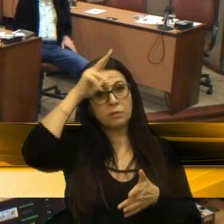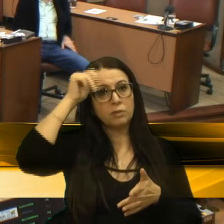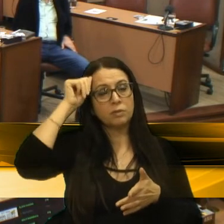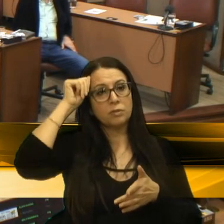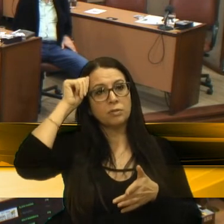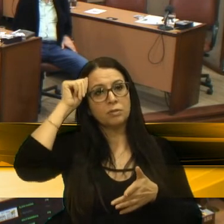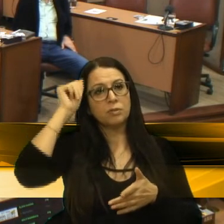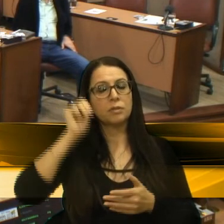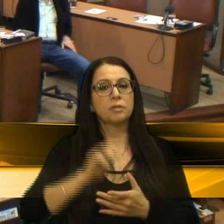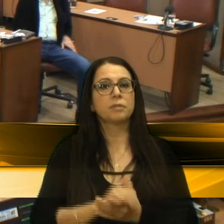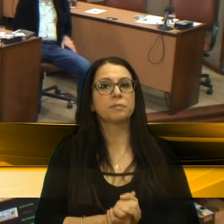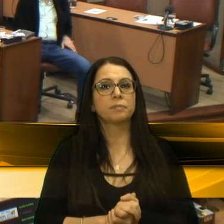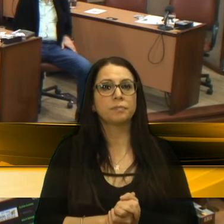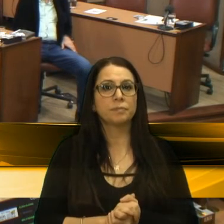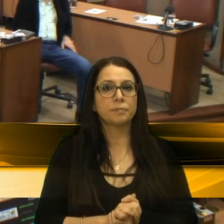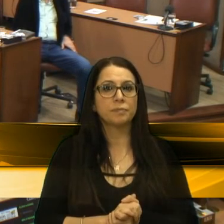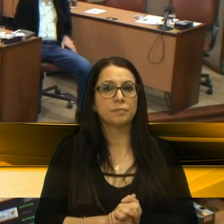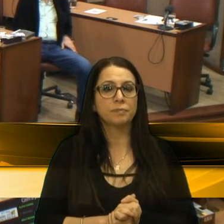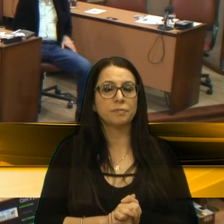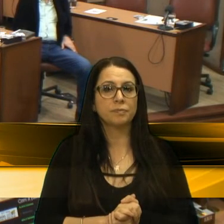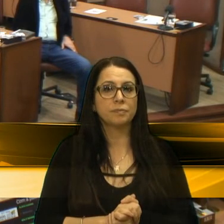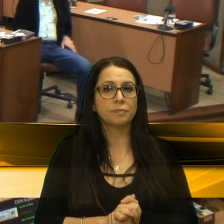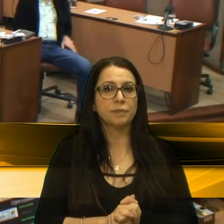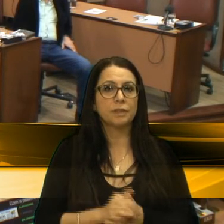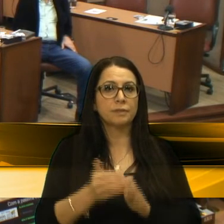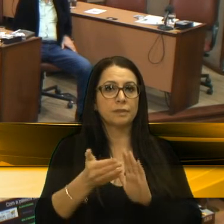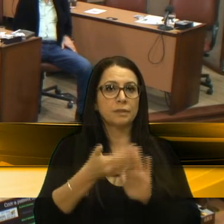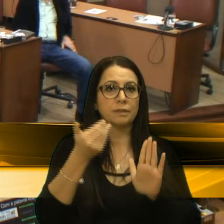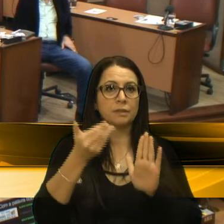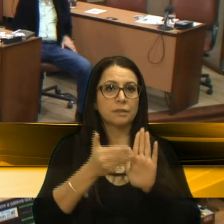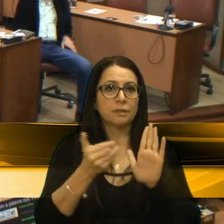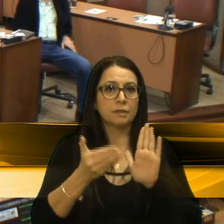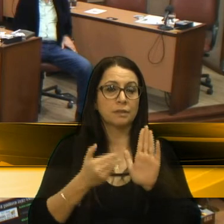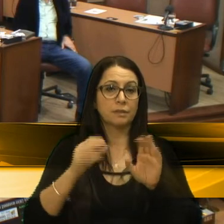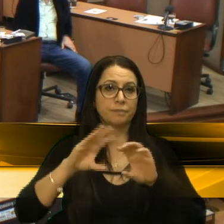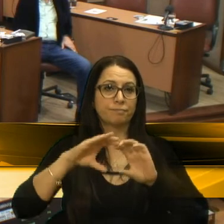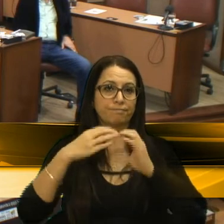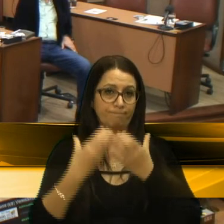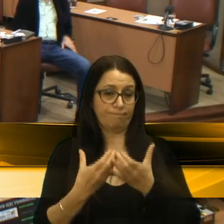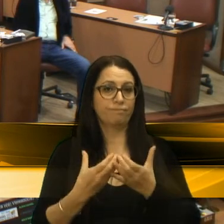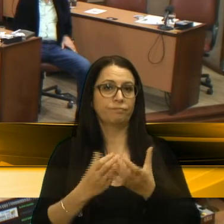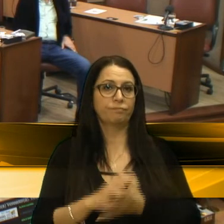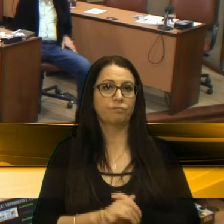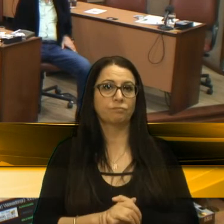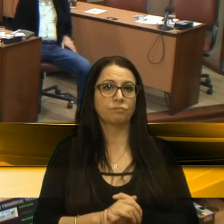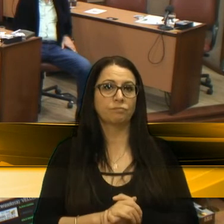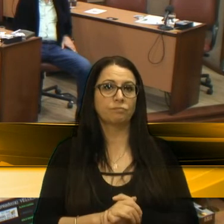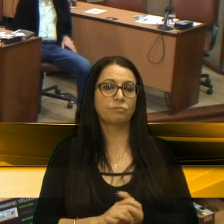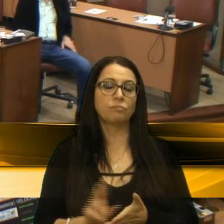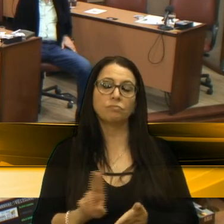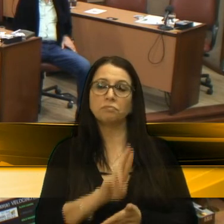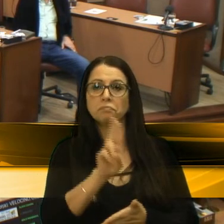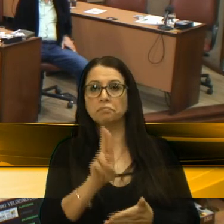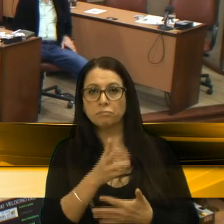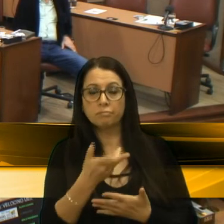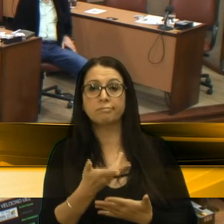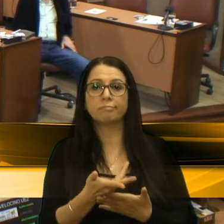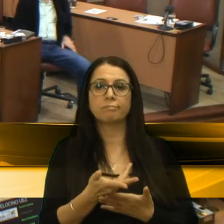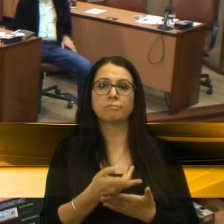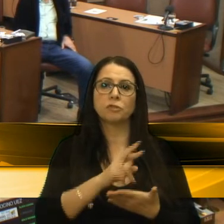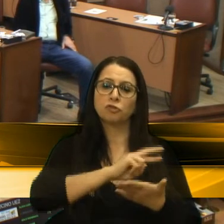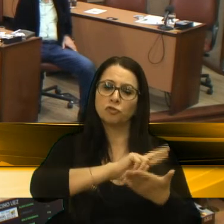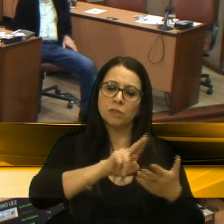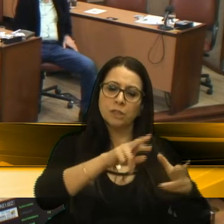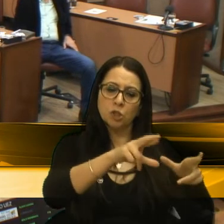executivo, retirou da comunidade a utilização de vários